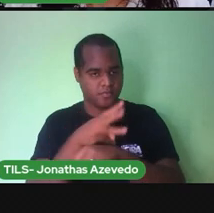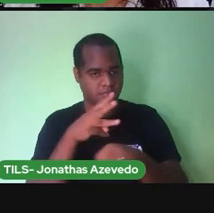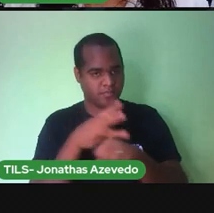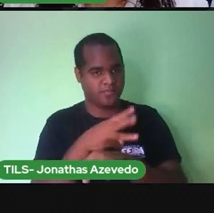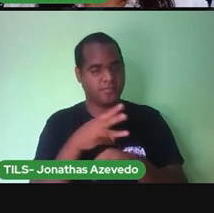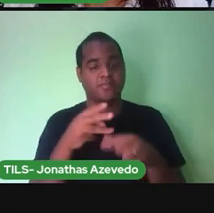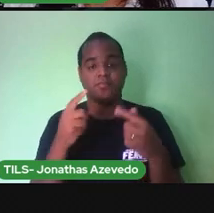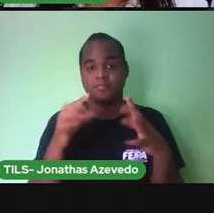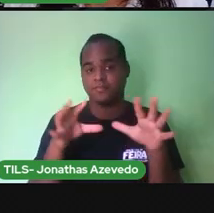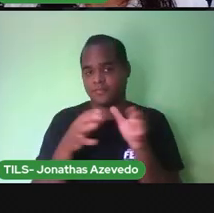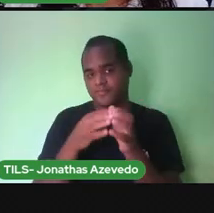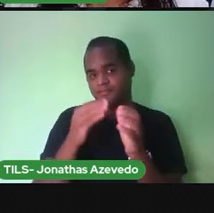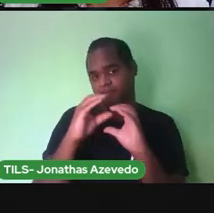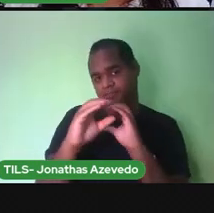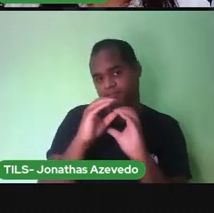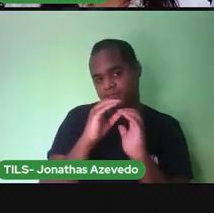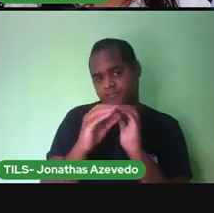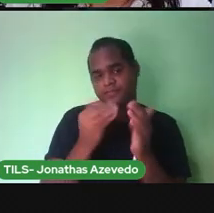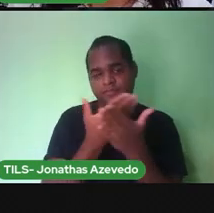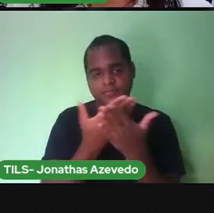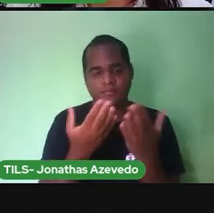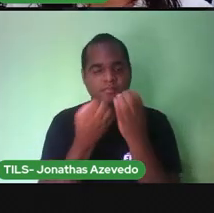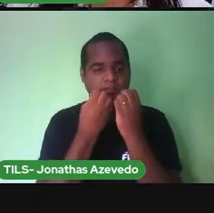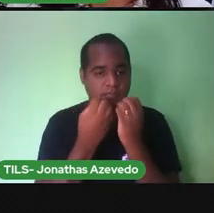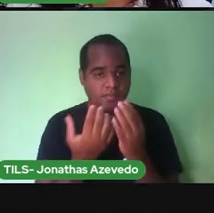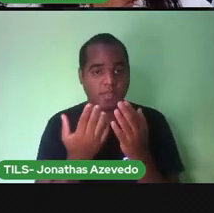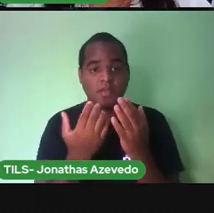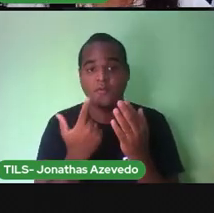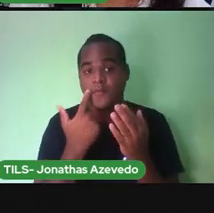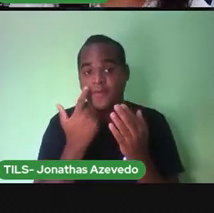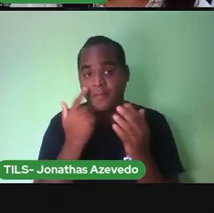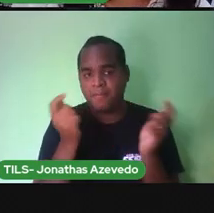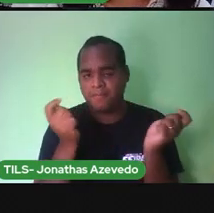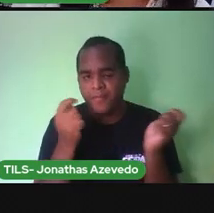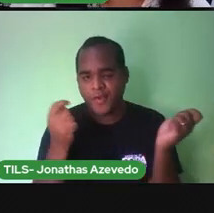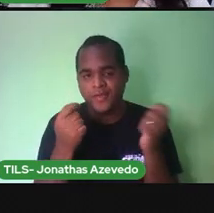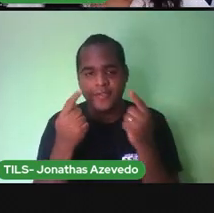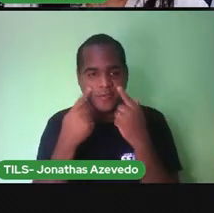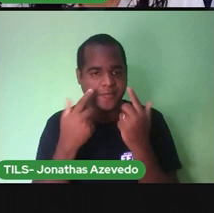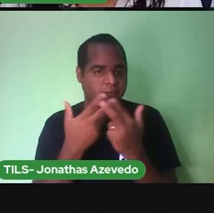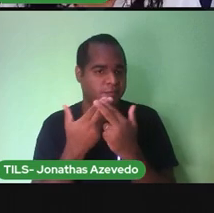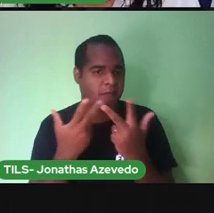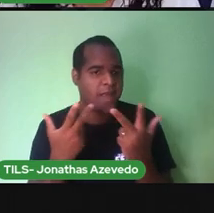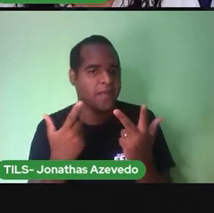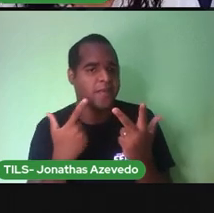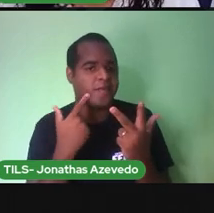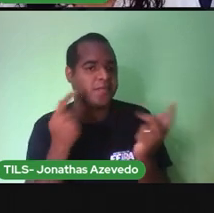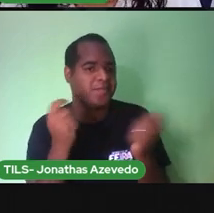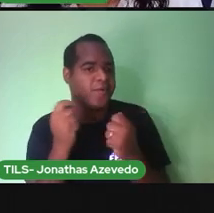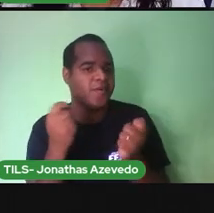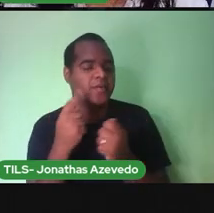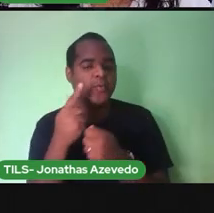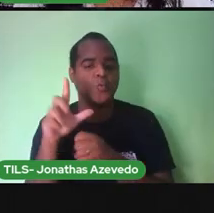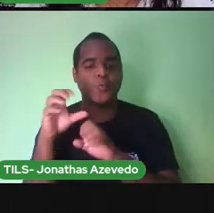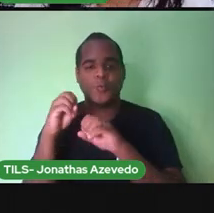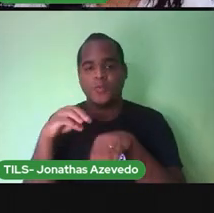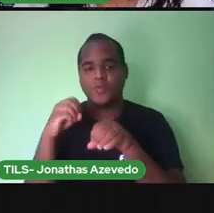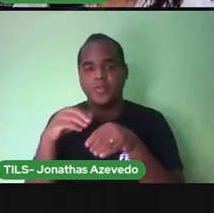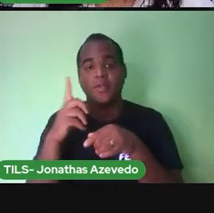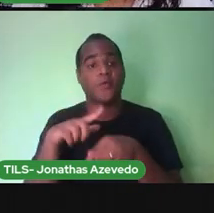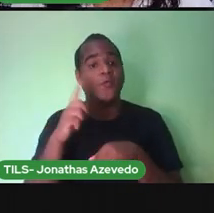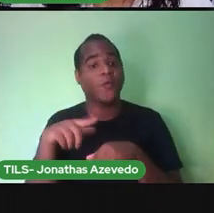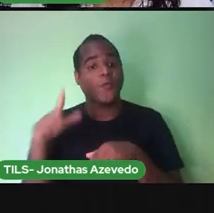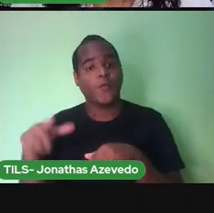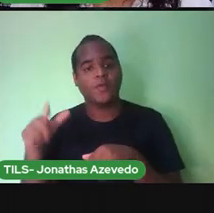forma como você se comunica com ele. E sempre que você puder, volta aqui, assiste a aula novamente e tira